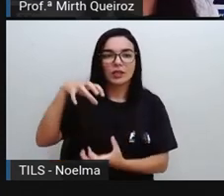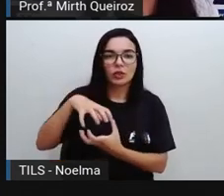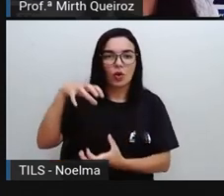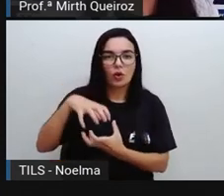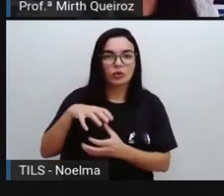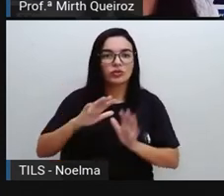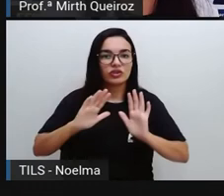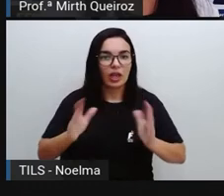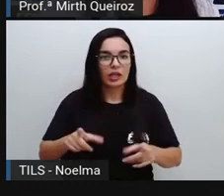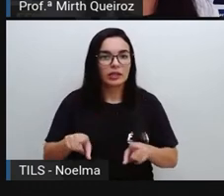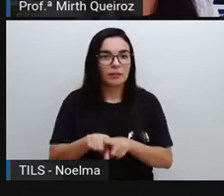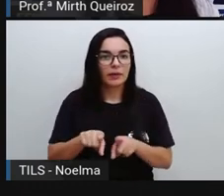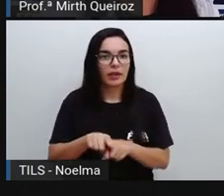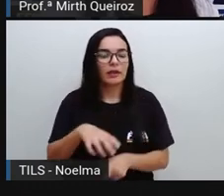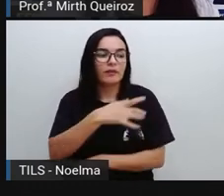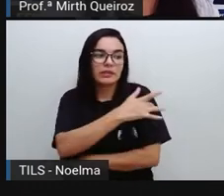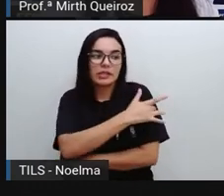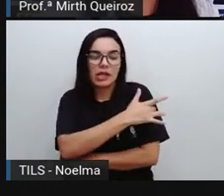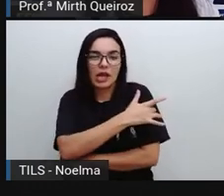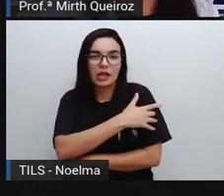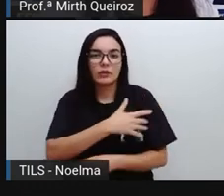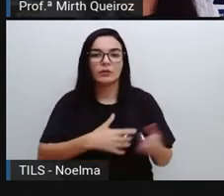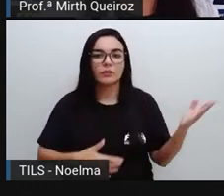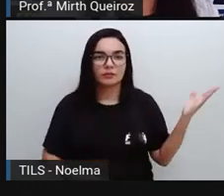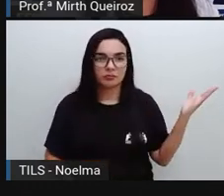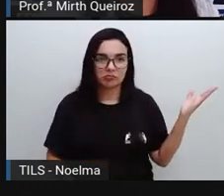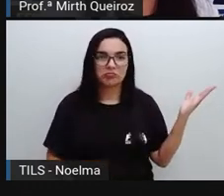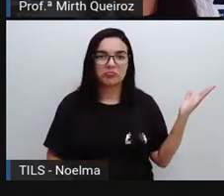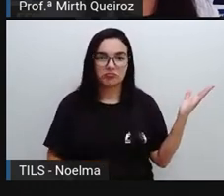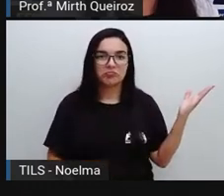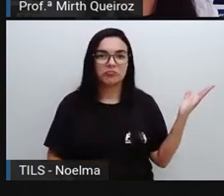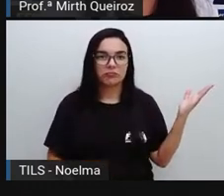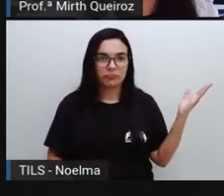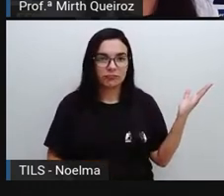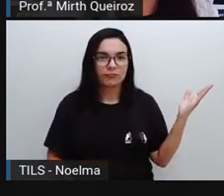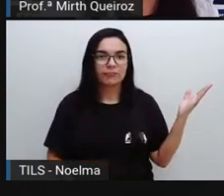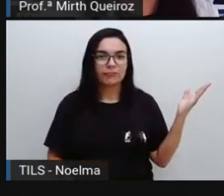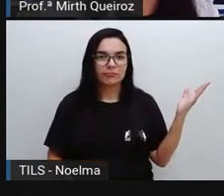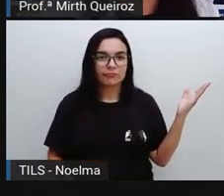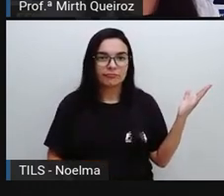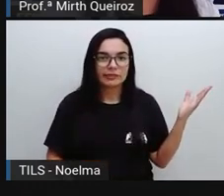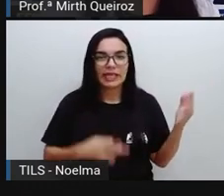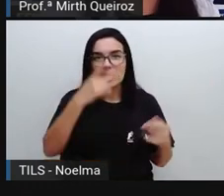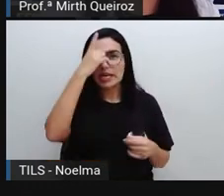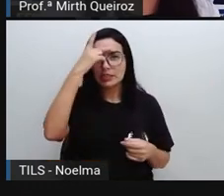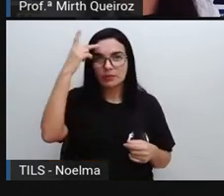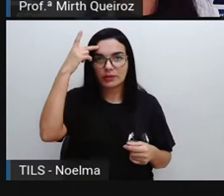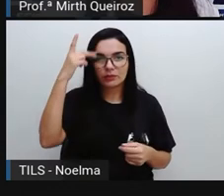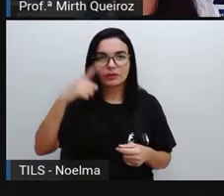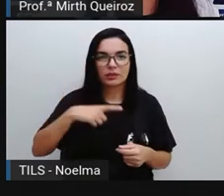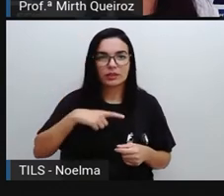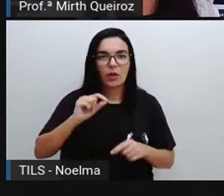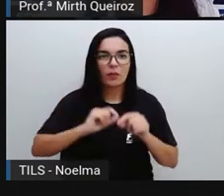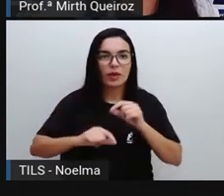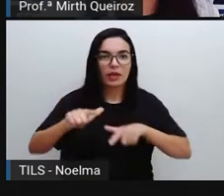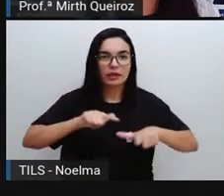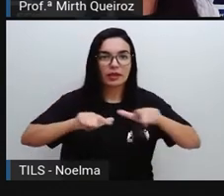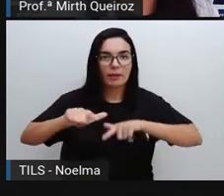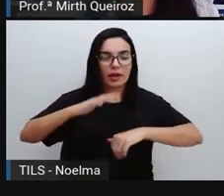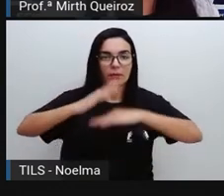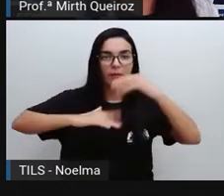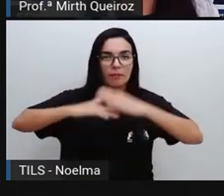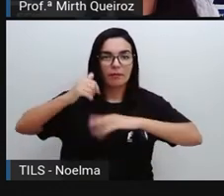vacinada aí. Na primeira dose, 285.840. Trabalhadores da saúde,